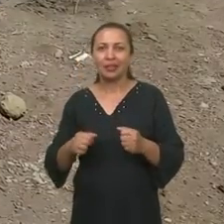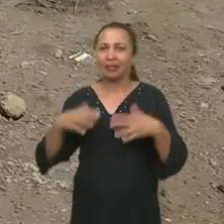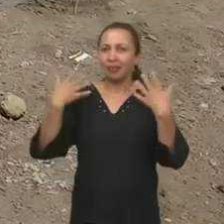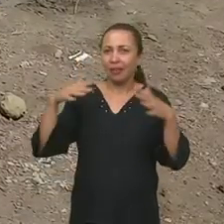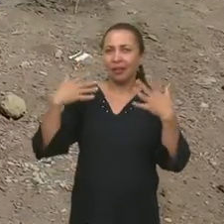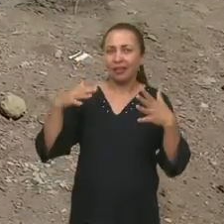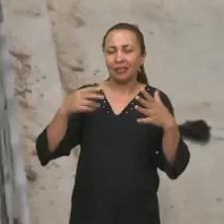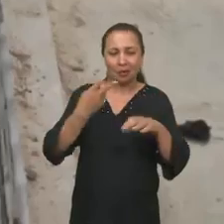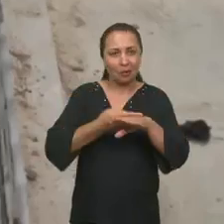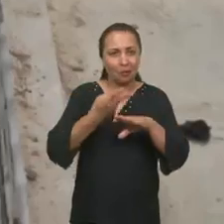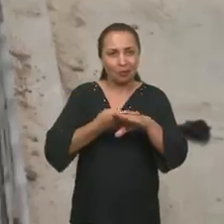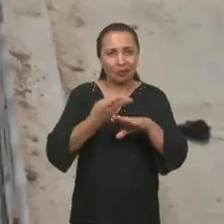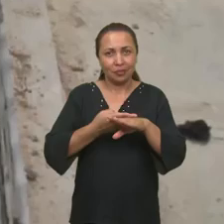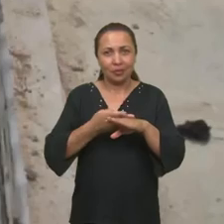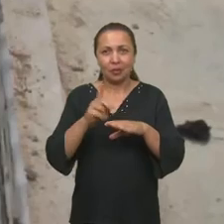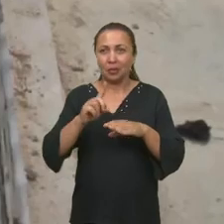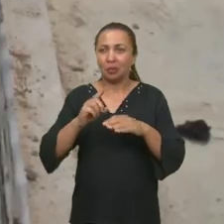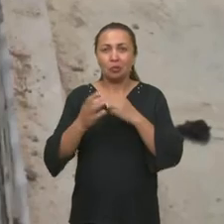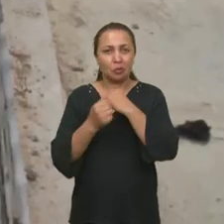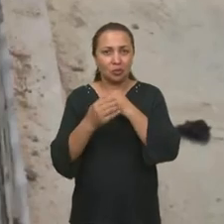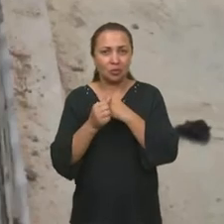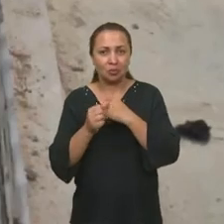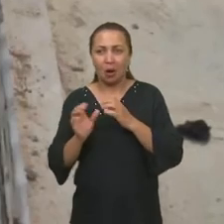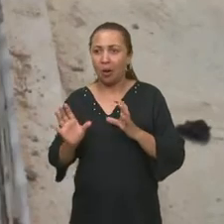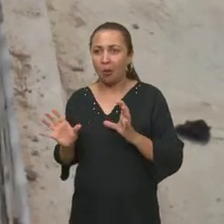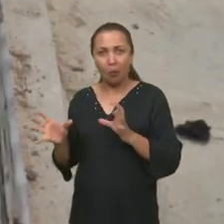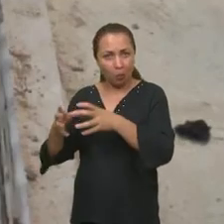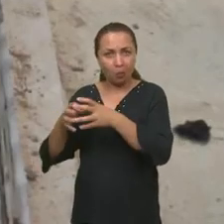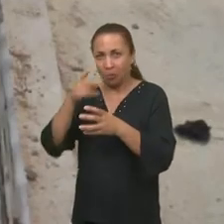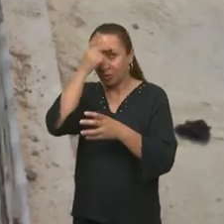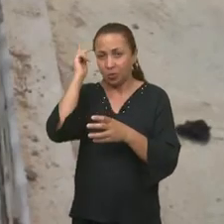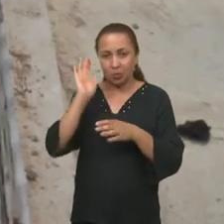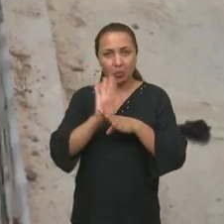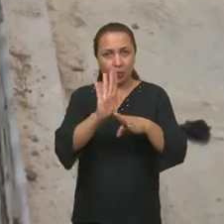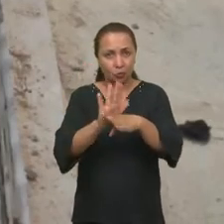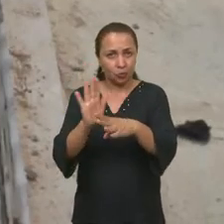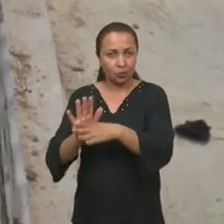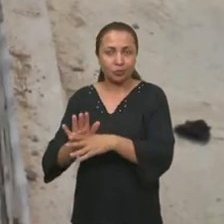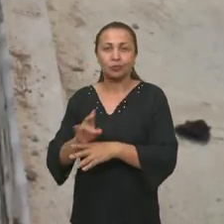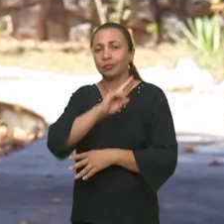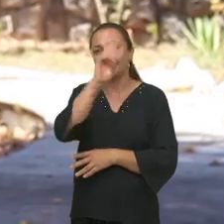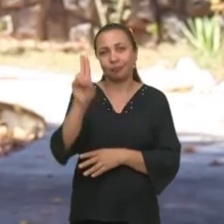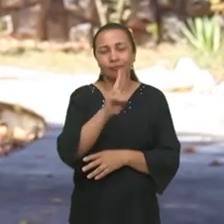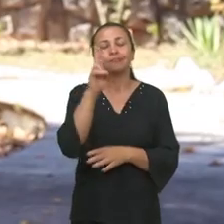o mais caro vai ser o vidro. A gente faz um aumento no sistema de mutirão. Utilizamos também